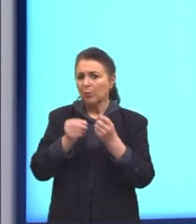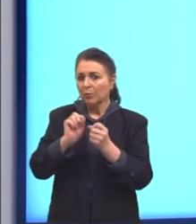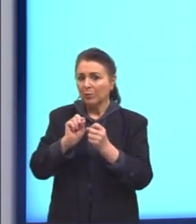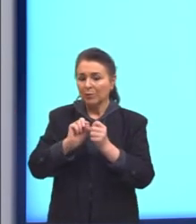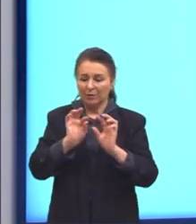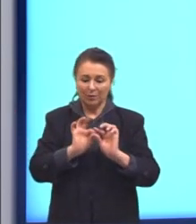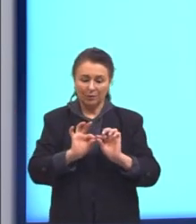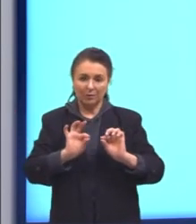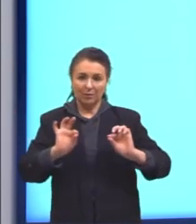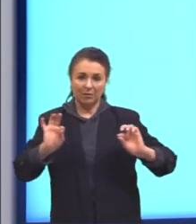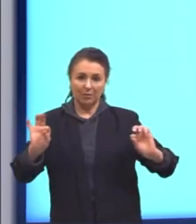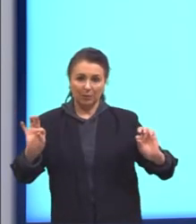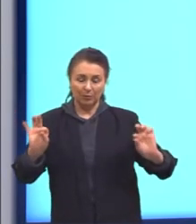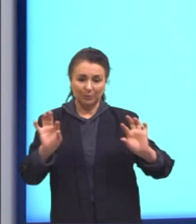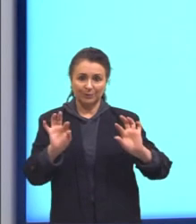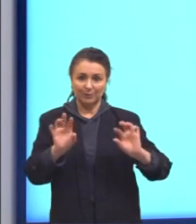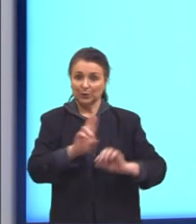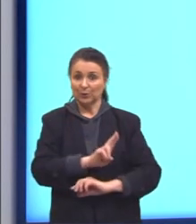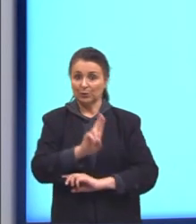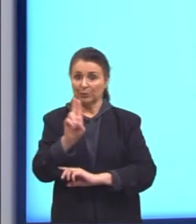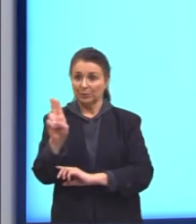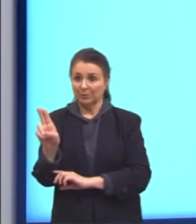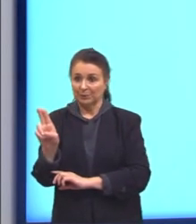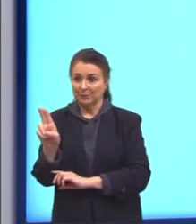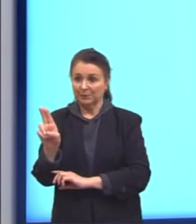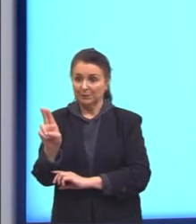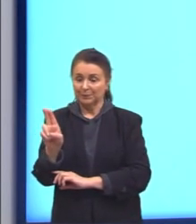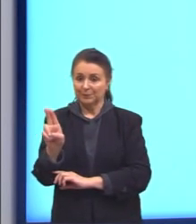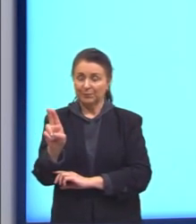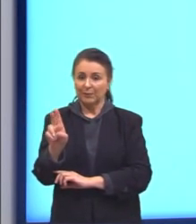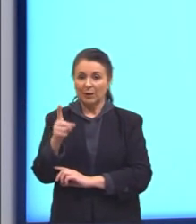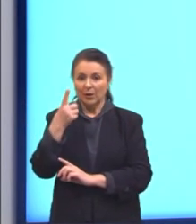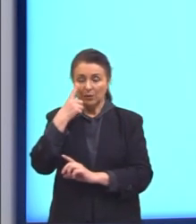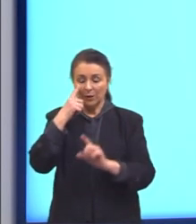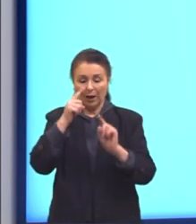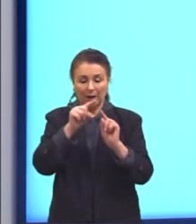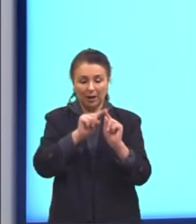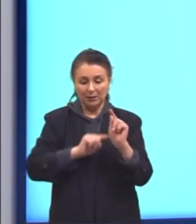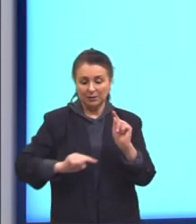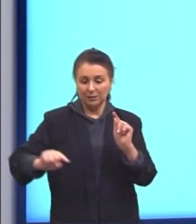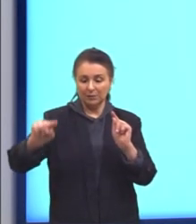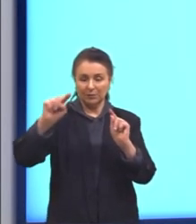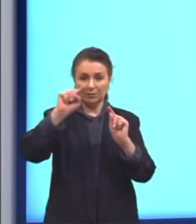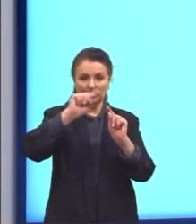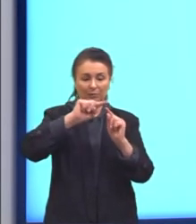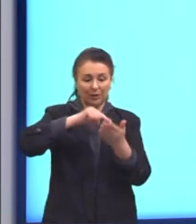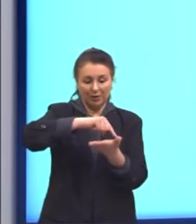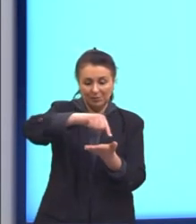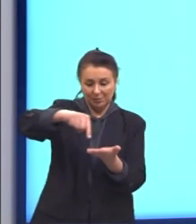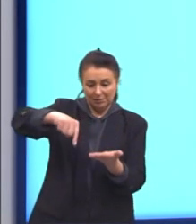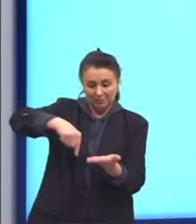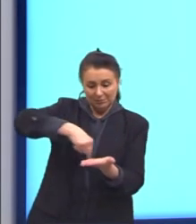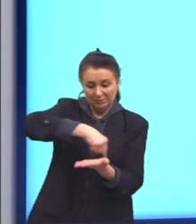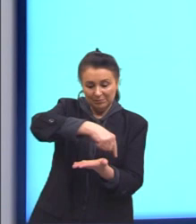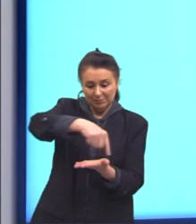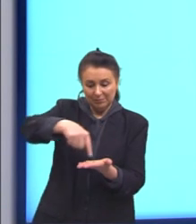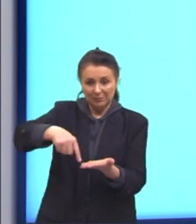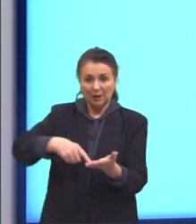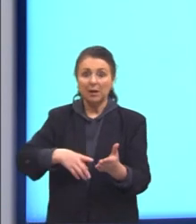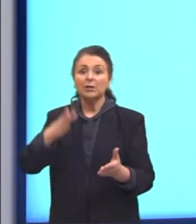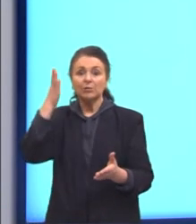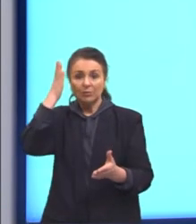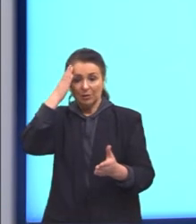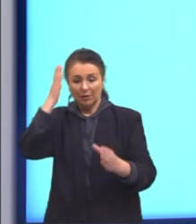segmento, o comprimento. Aqui, se nós pegarmos a circunferência, então, nós sabemos o seu diâmetro.